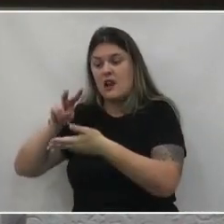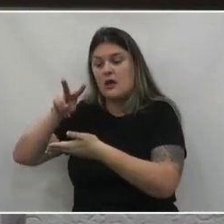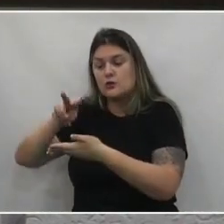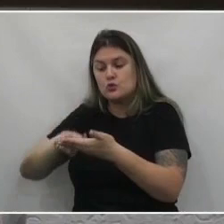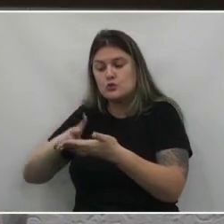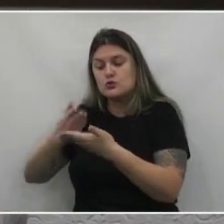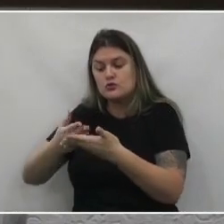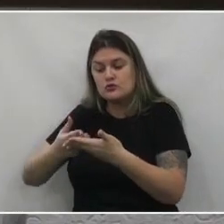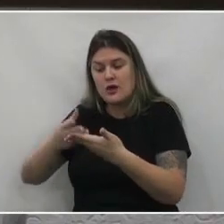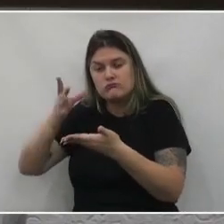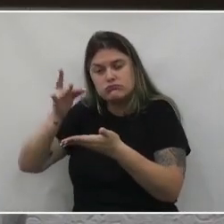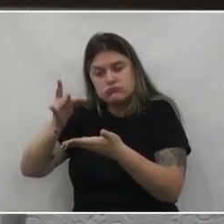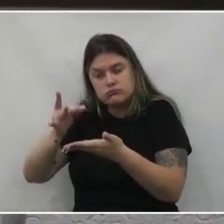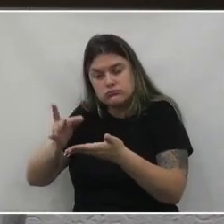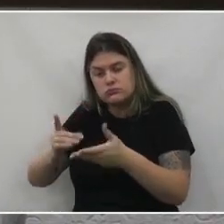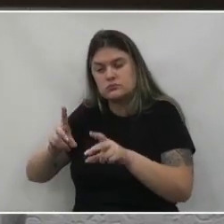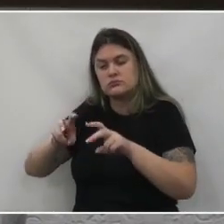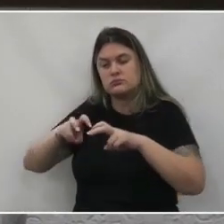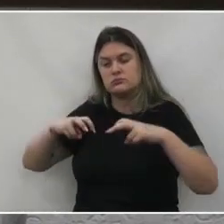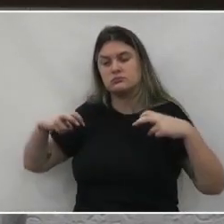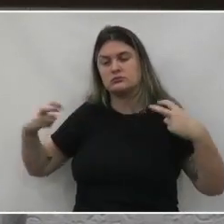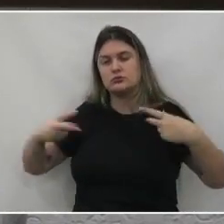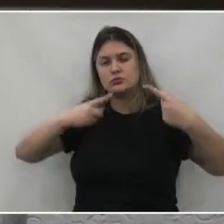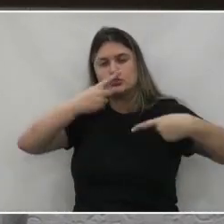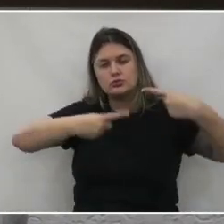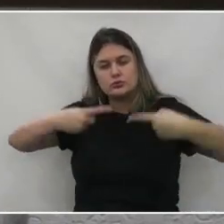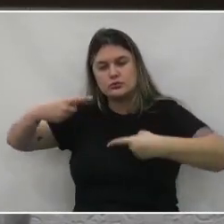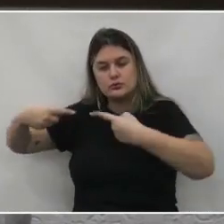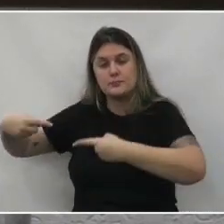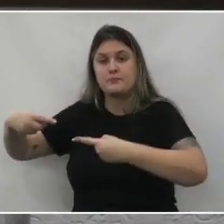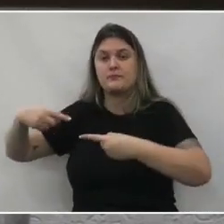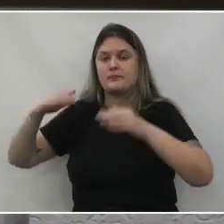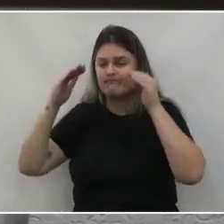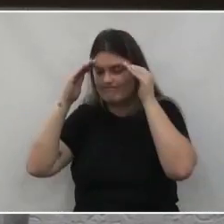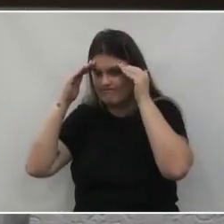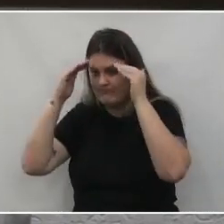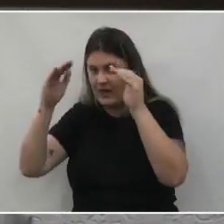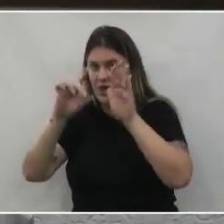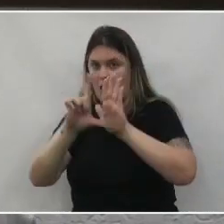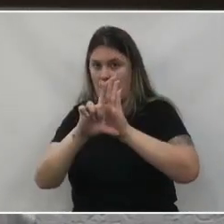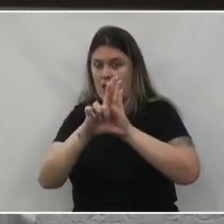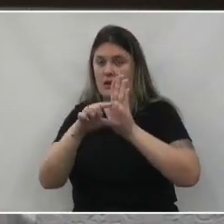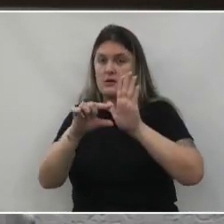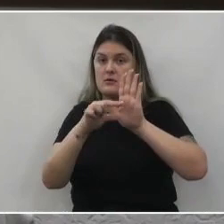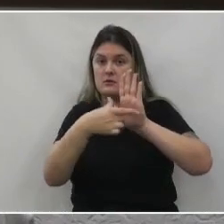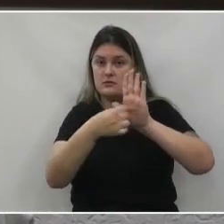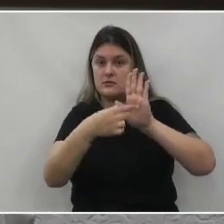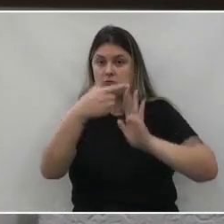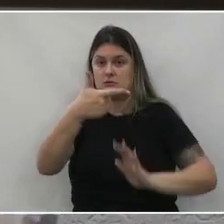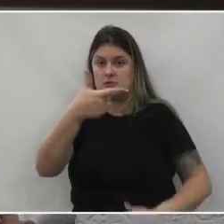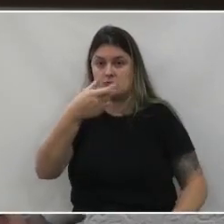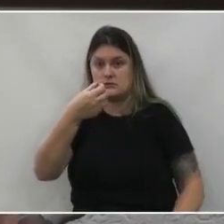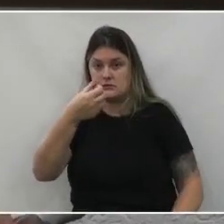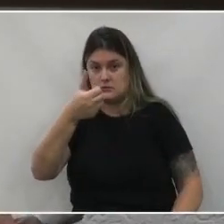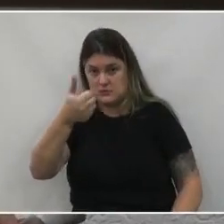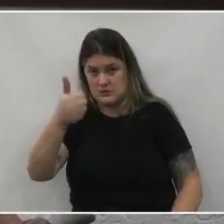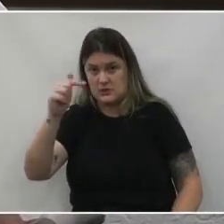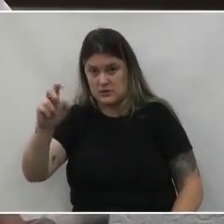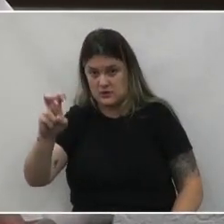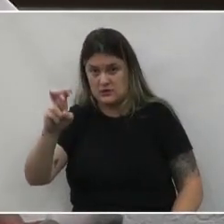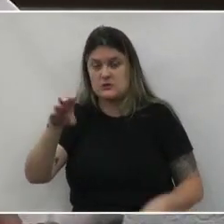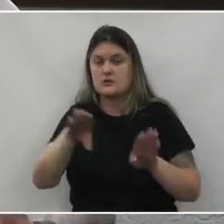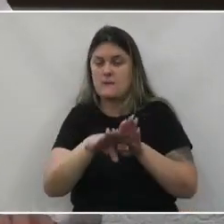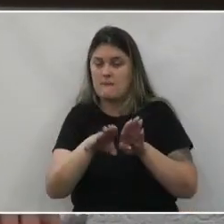federal a lei orgânica municipal especialmente os artigos 215 a 218 do